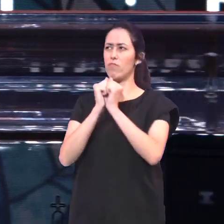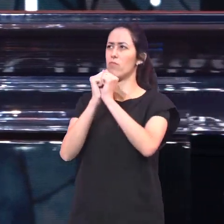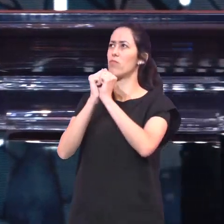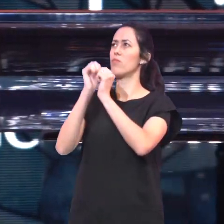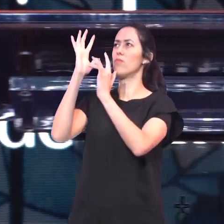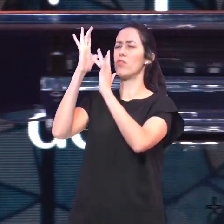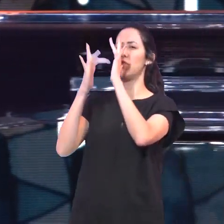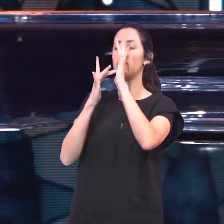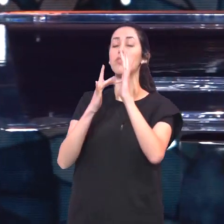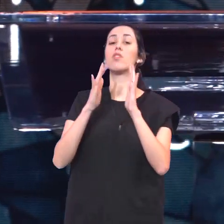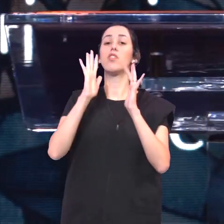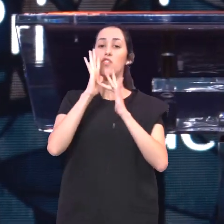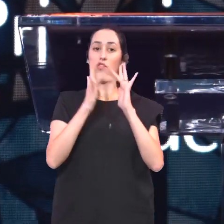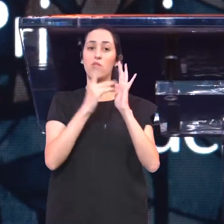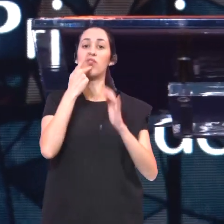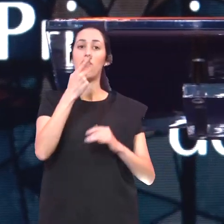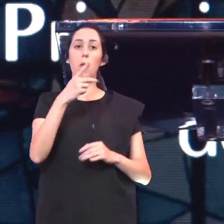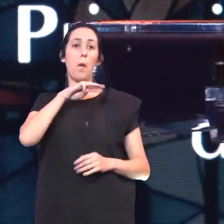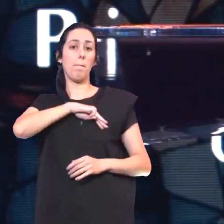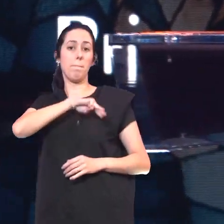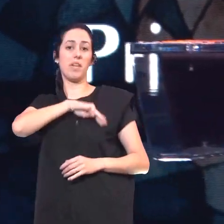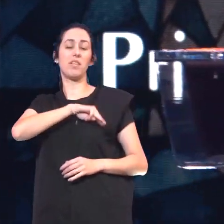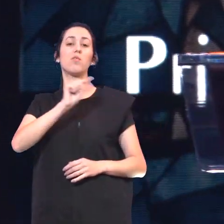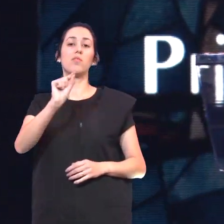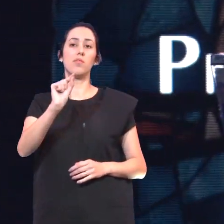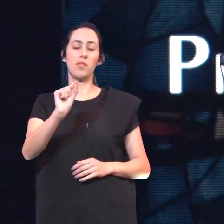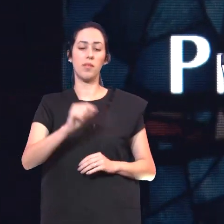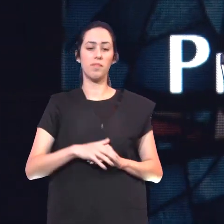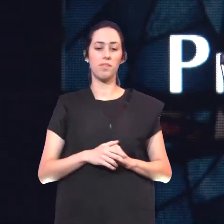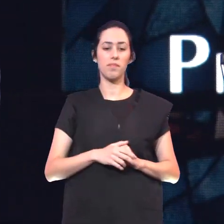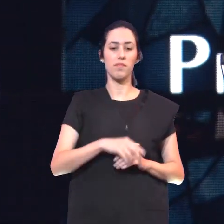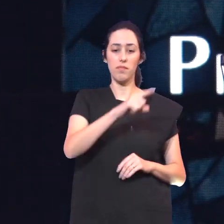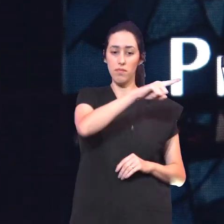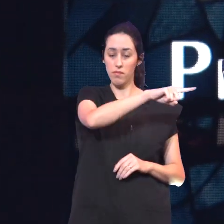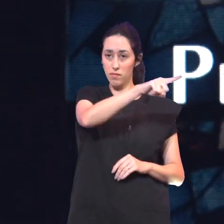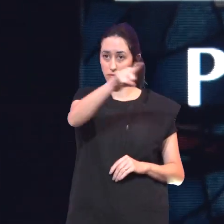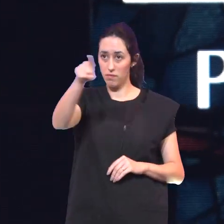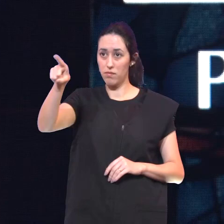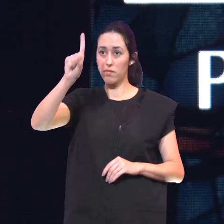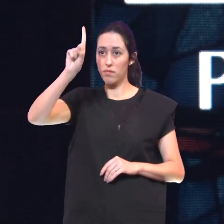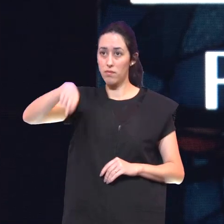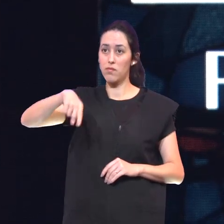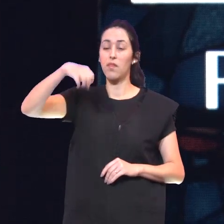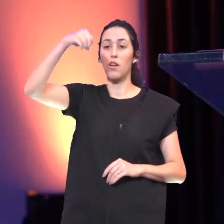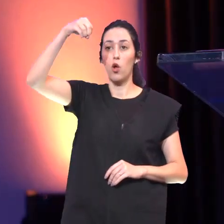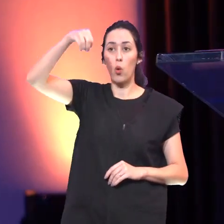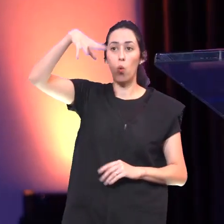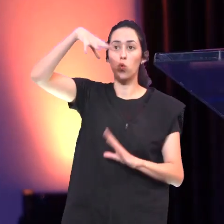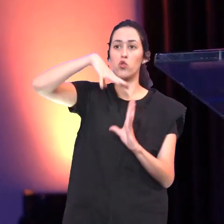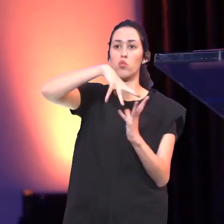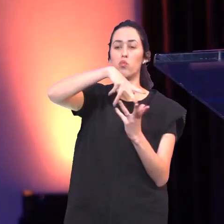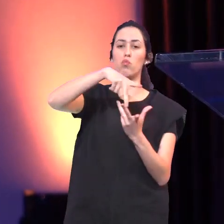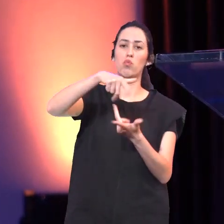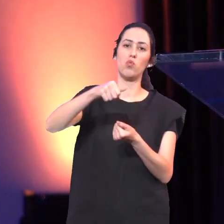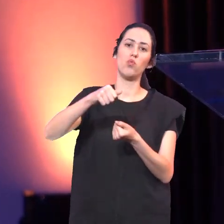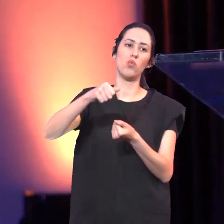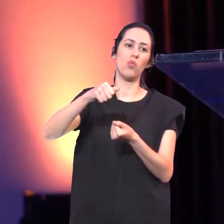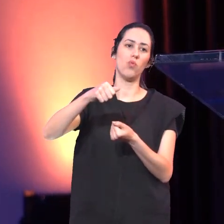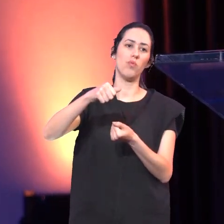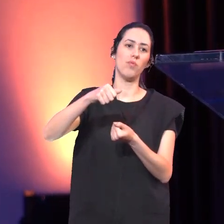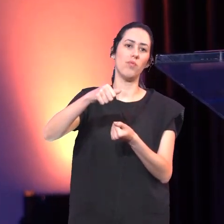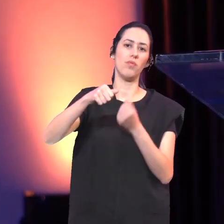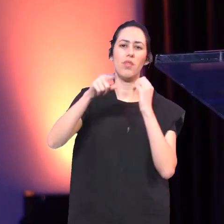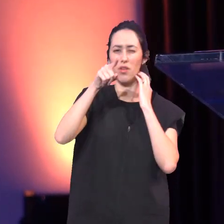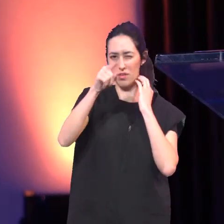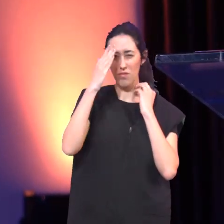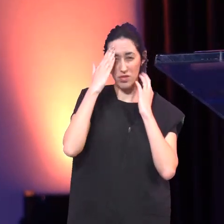Mateus Versículo 13 14 Vós Sois A luz Do mundo Você